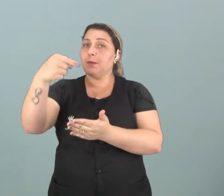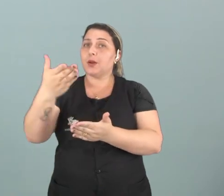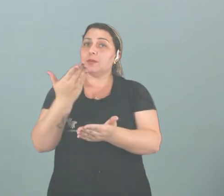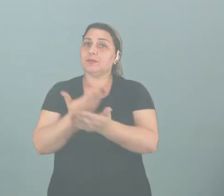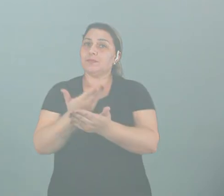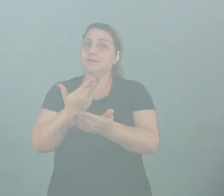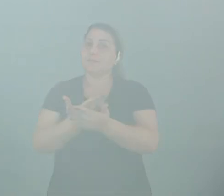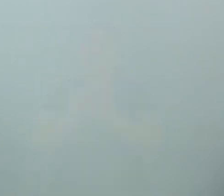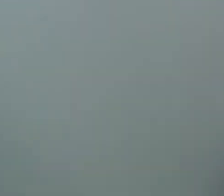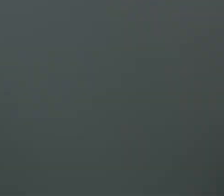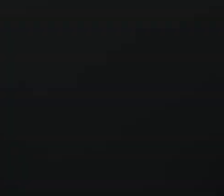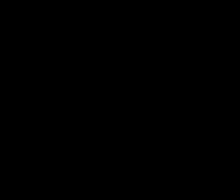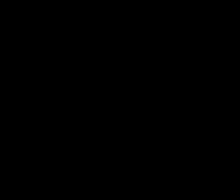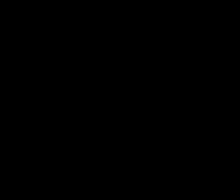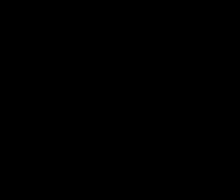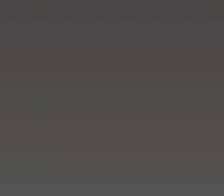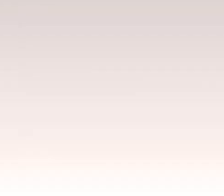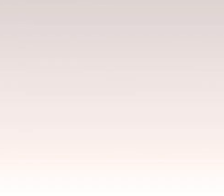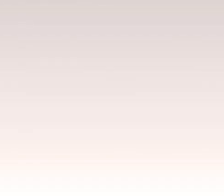a próxima aula!